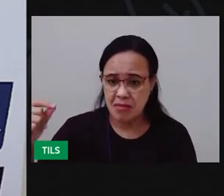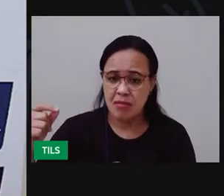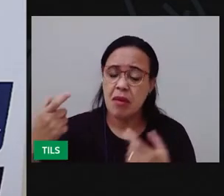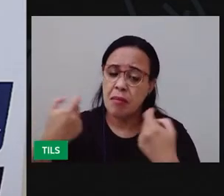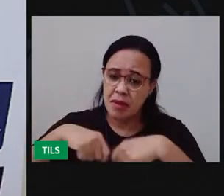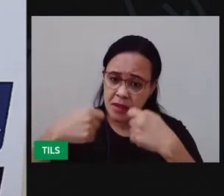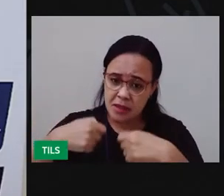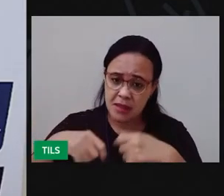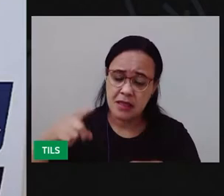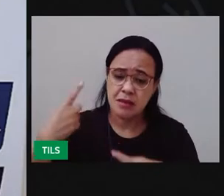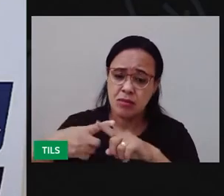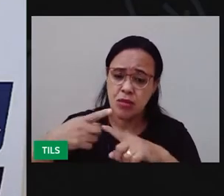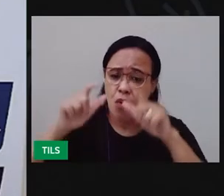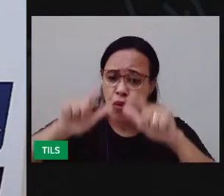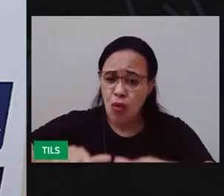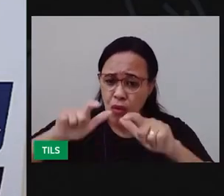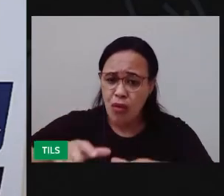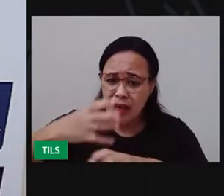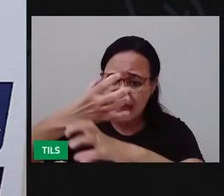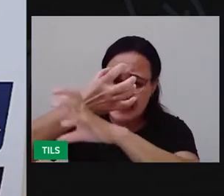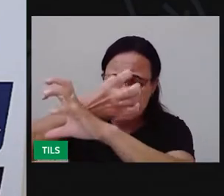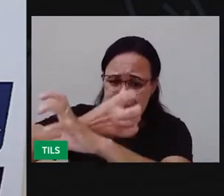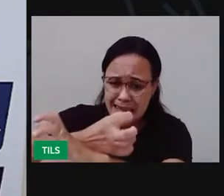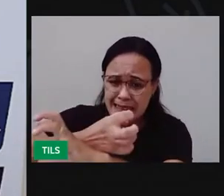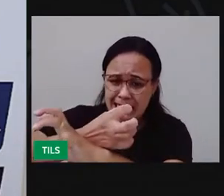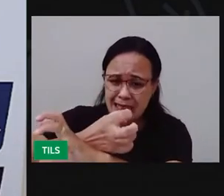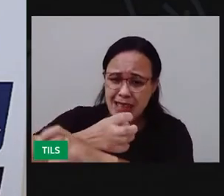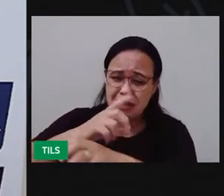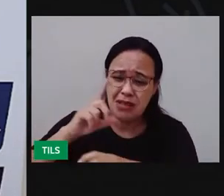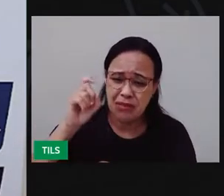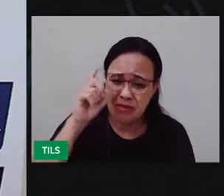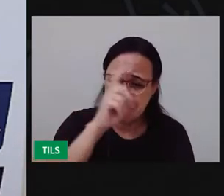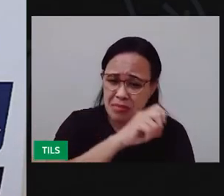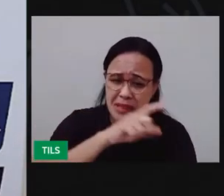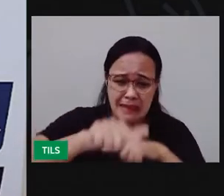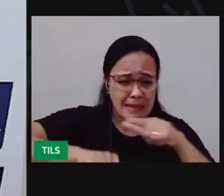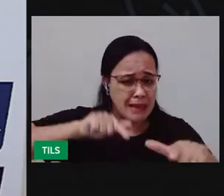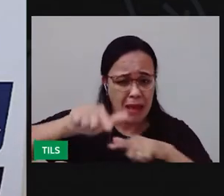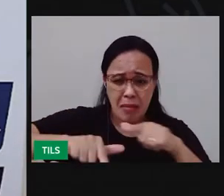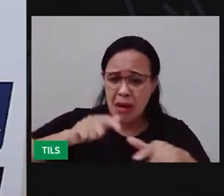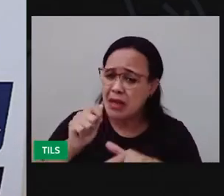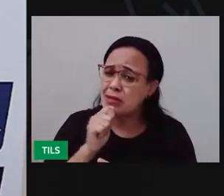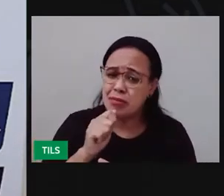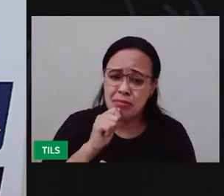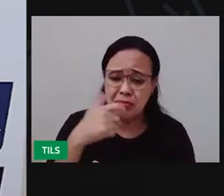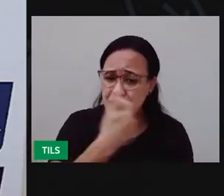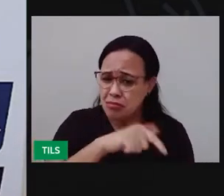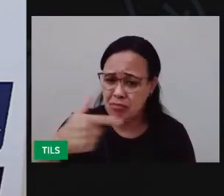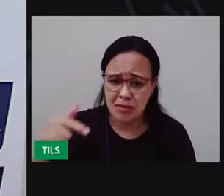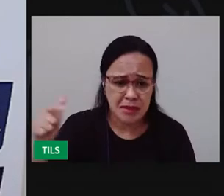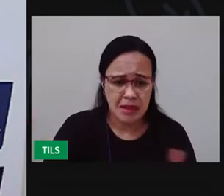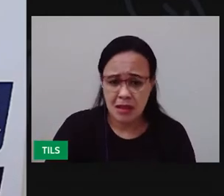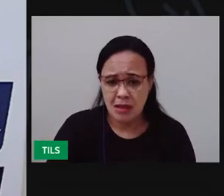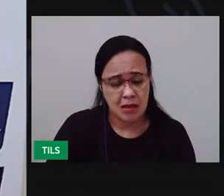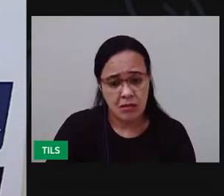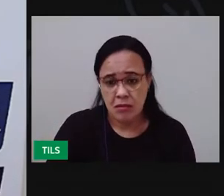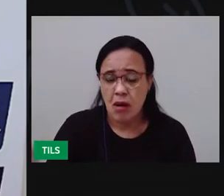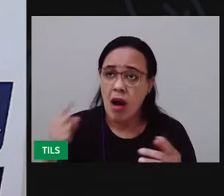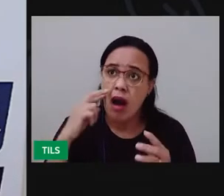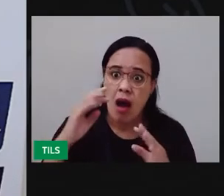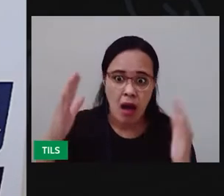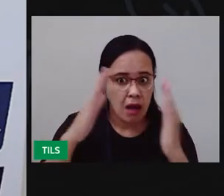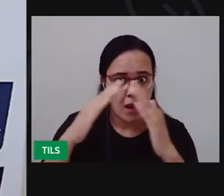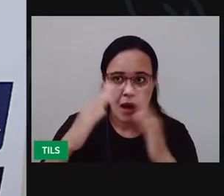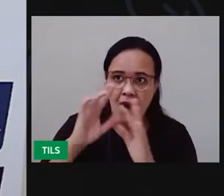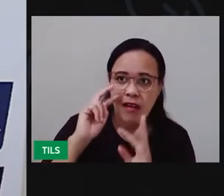permanece. O nordestino sofrendo, serviço não aparece. A cara do sertanejo, de longe a gente conhece.